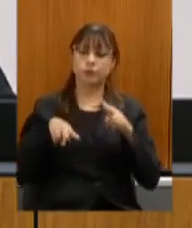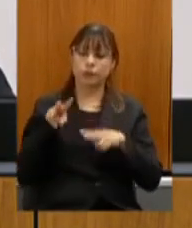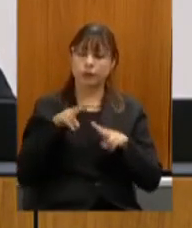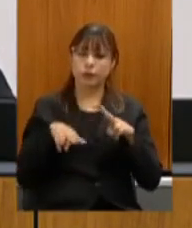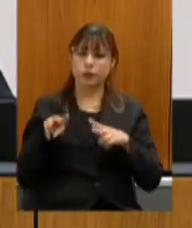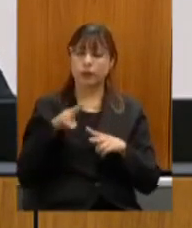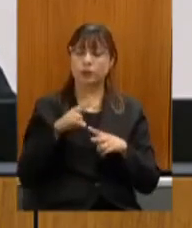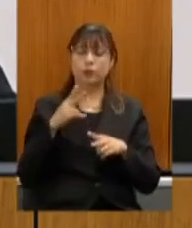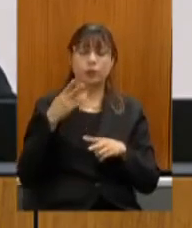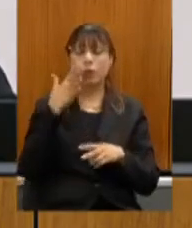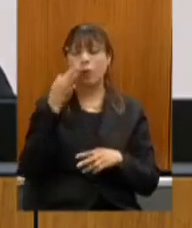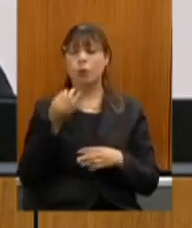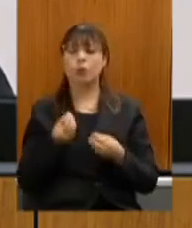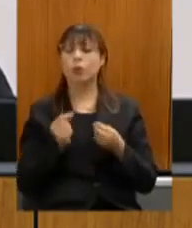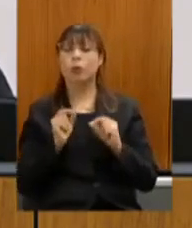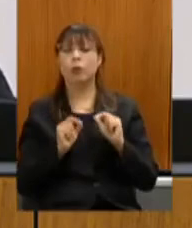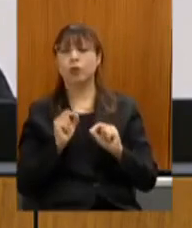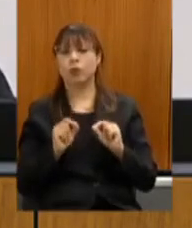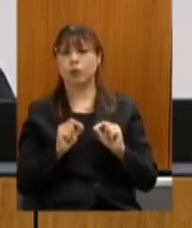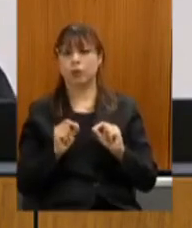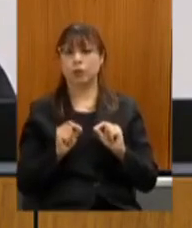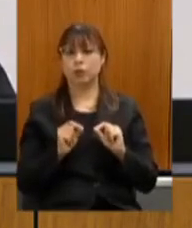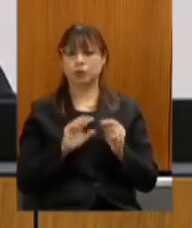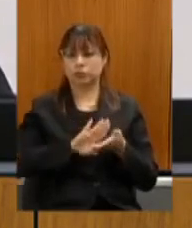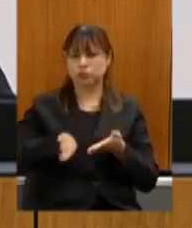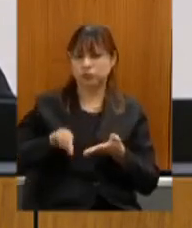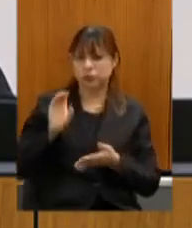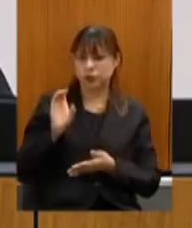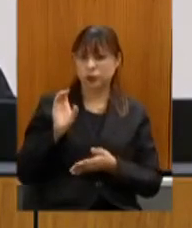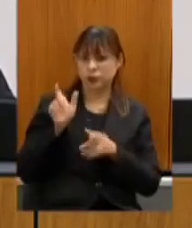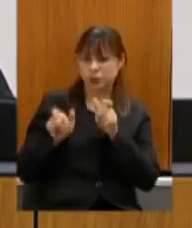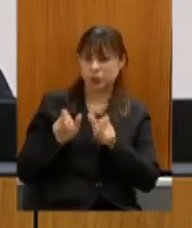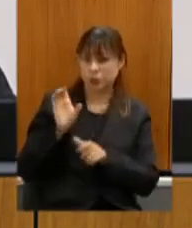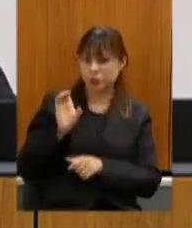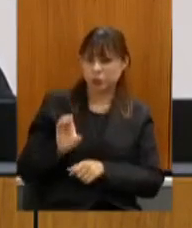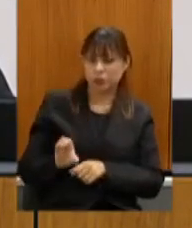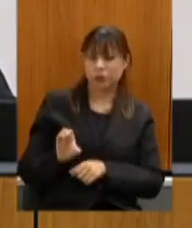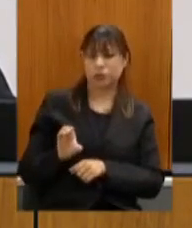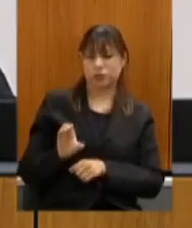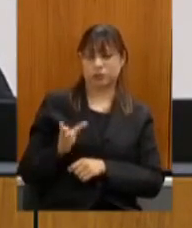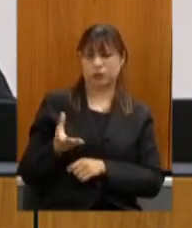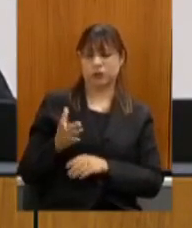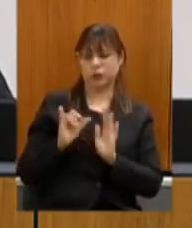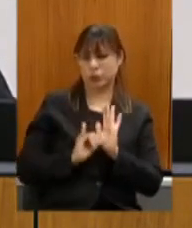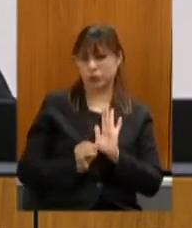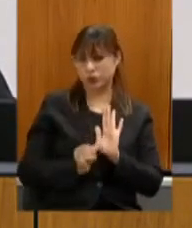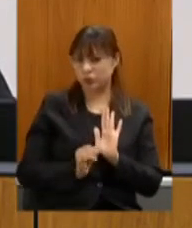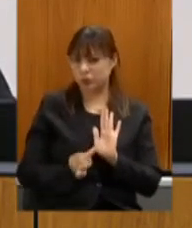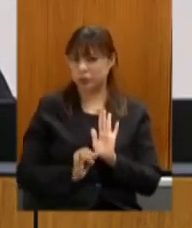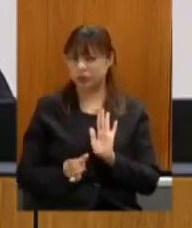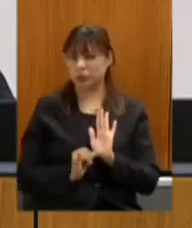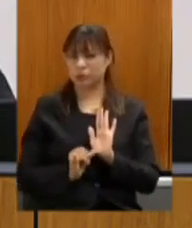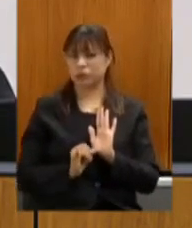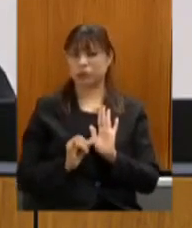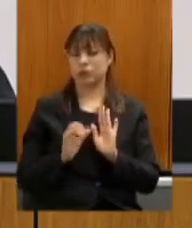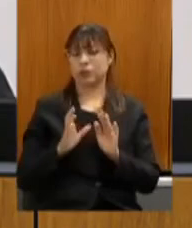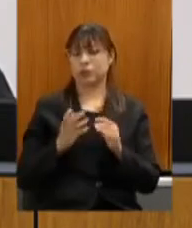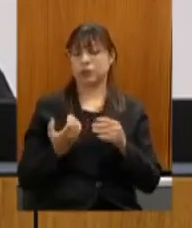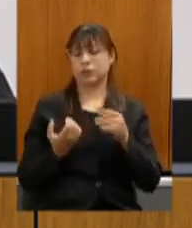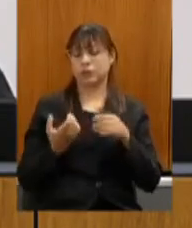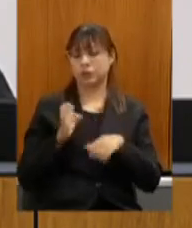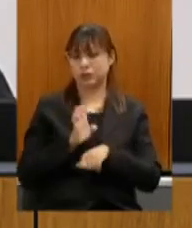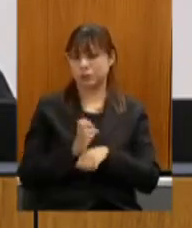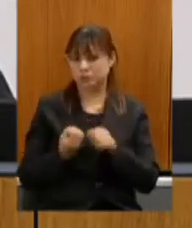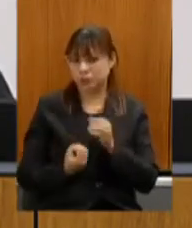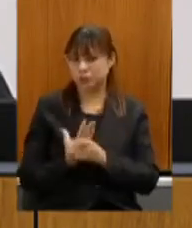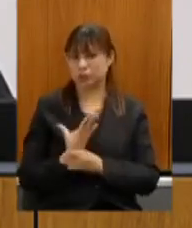entendimento que exclui conselheiros da sociedade civil dos editais lançados pelo estado para